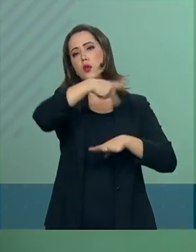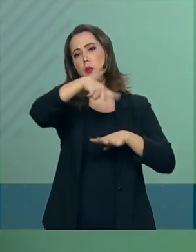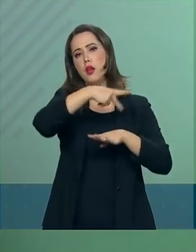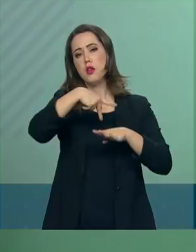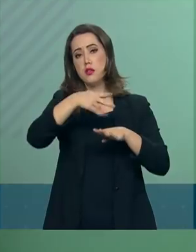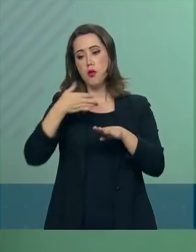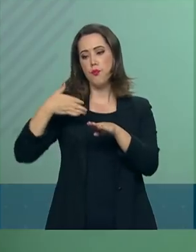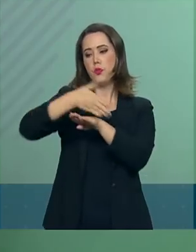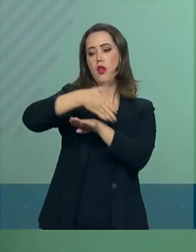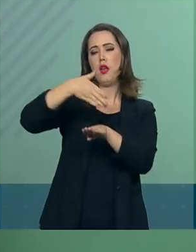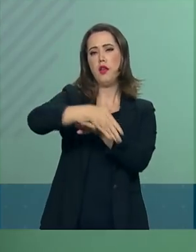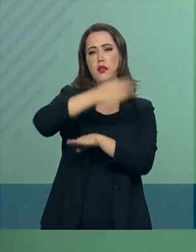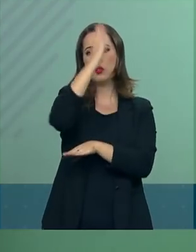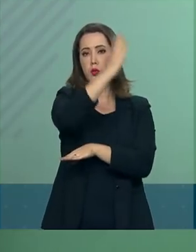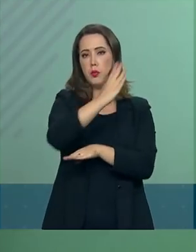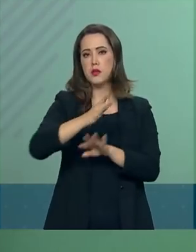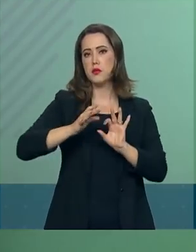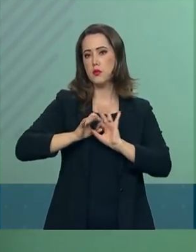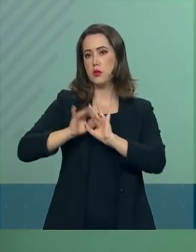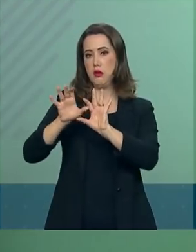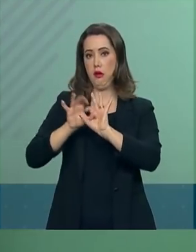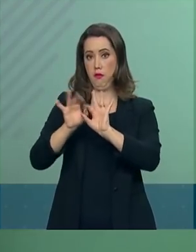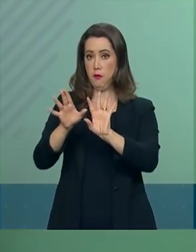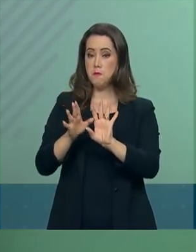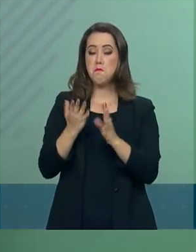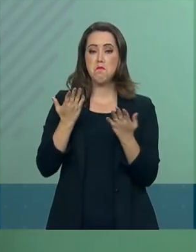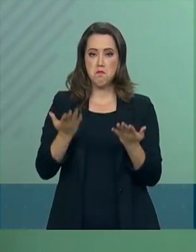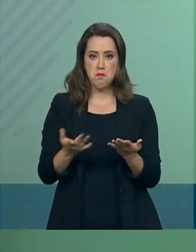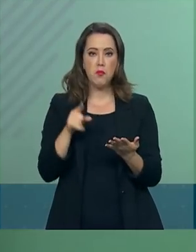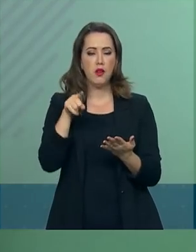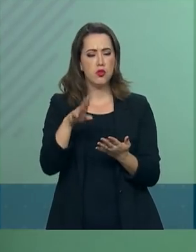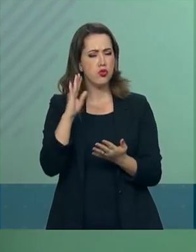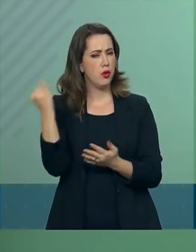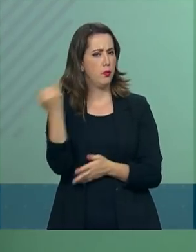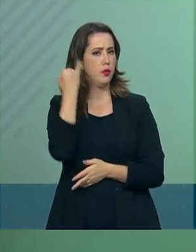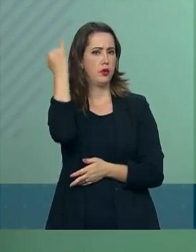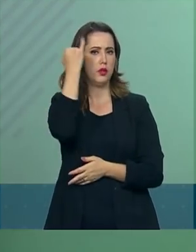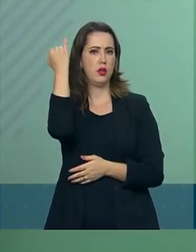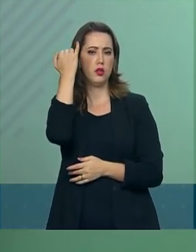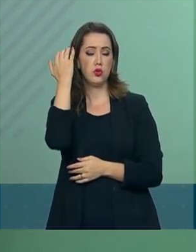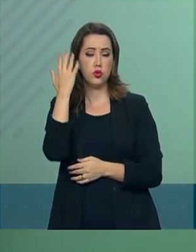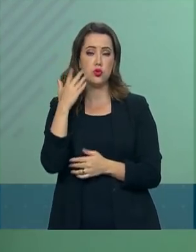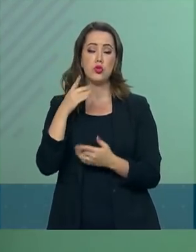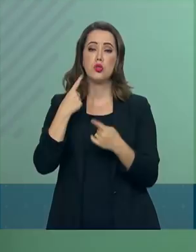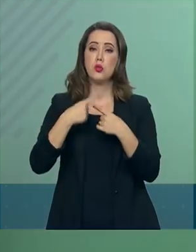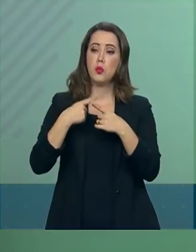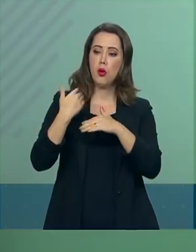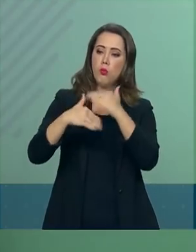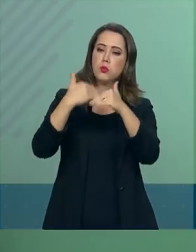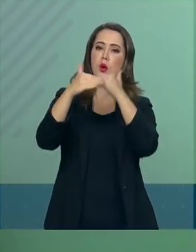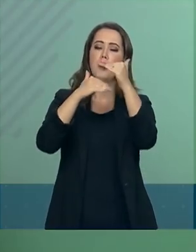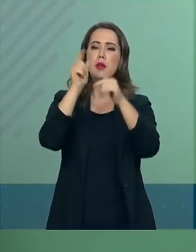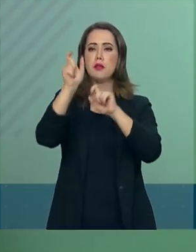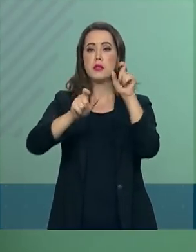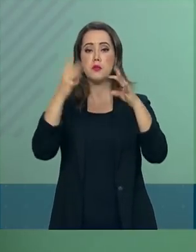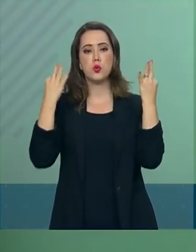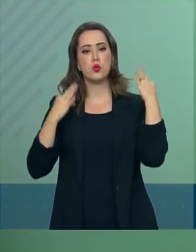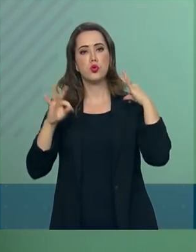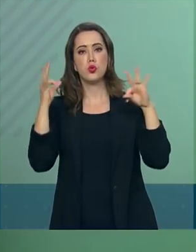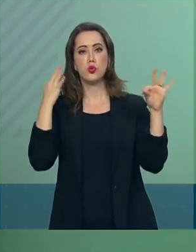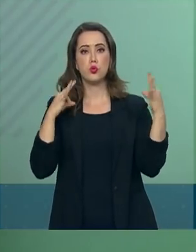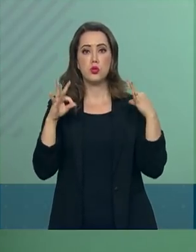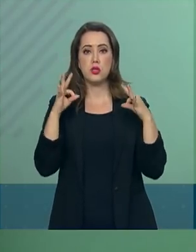já está trazendo impactos significativos no aumento do número de turistas com